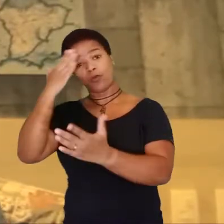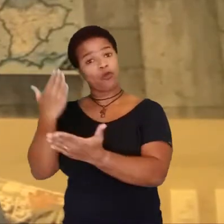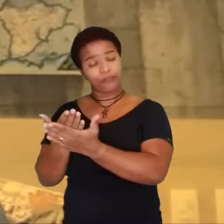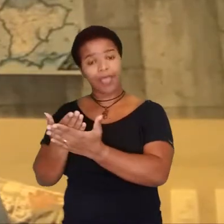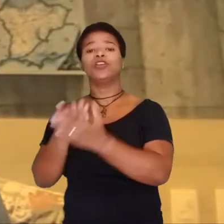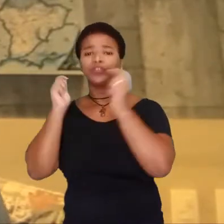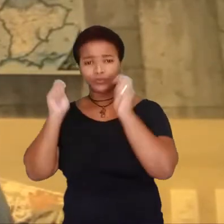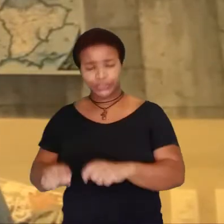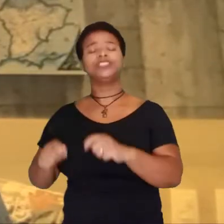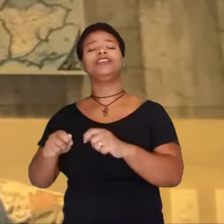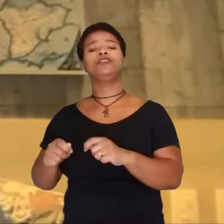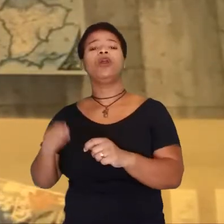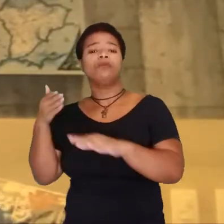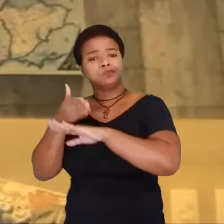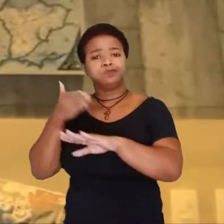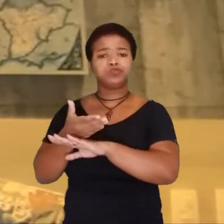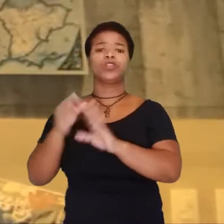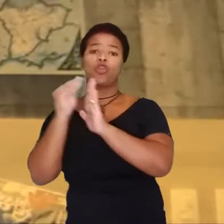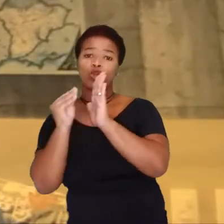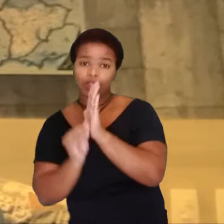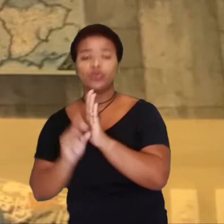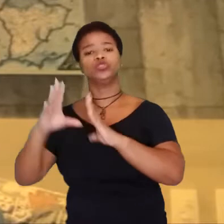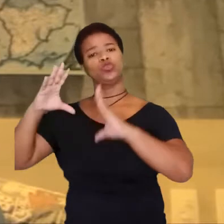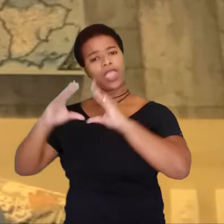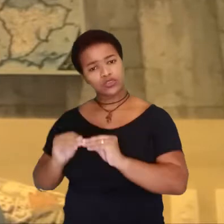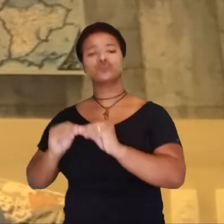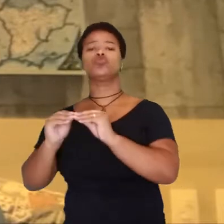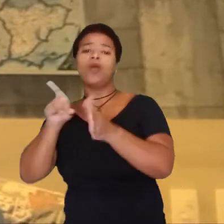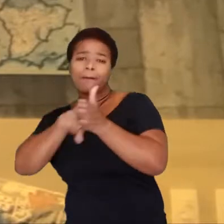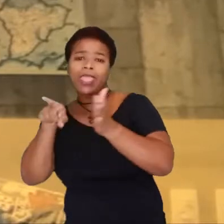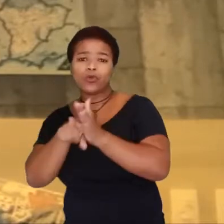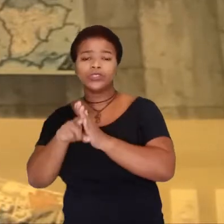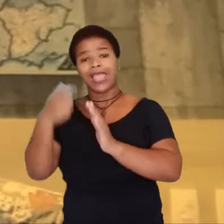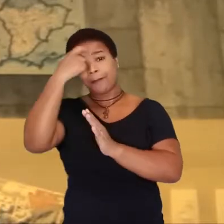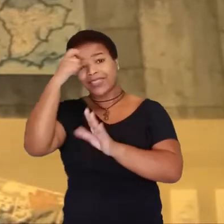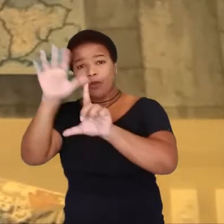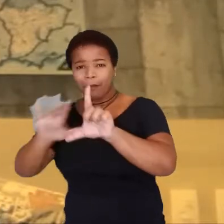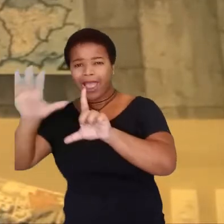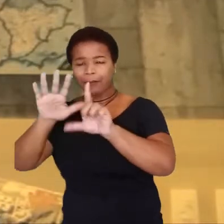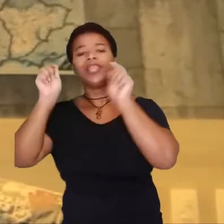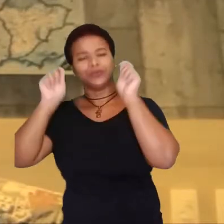onde o universitário terá acesso às suas matérias por meio de resumos, quizzes, jogos e mapas mentais, onde ele poderá revisar